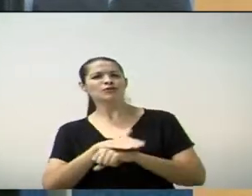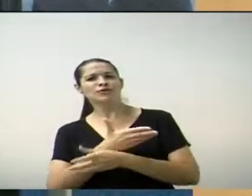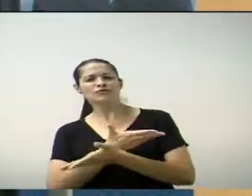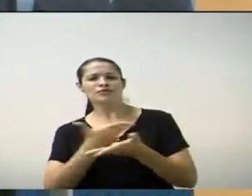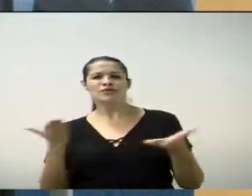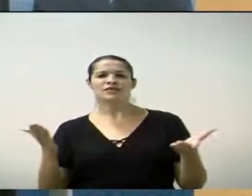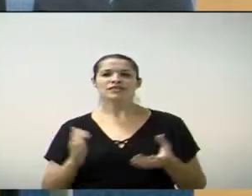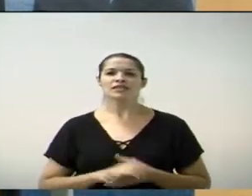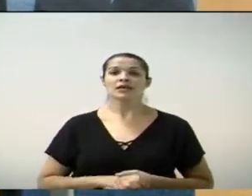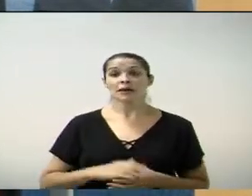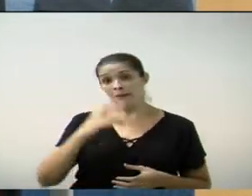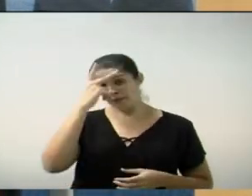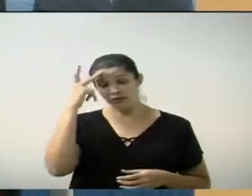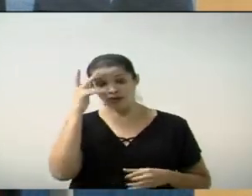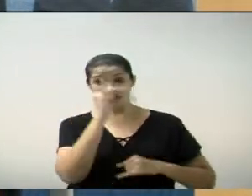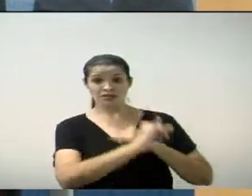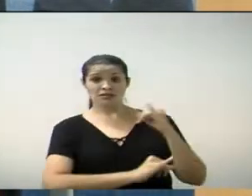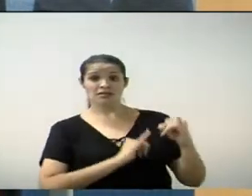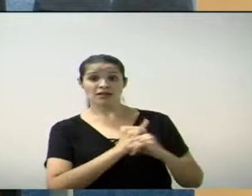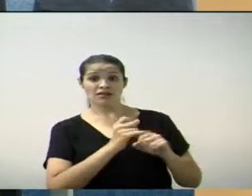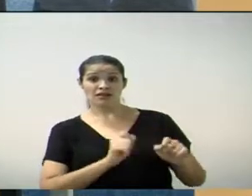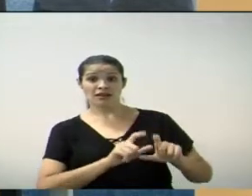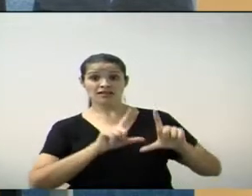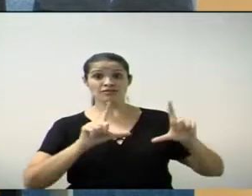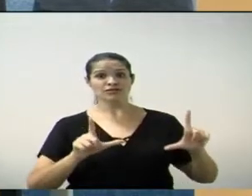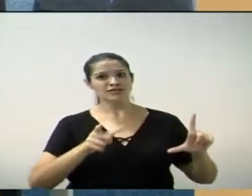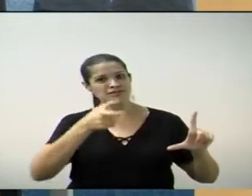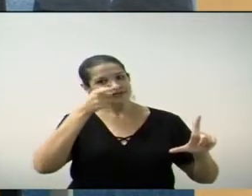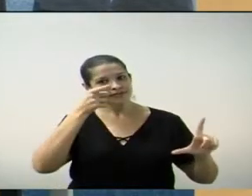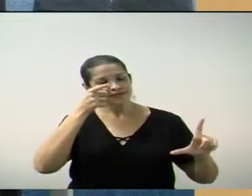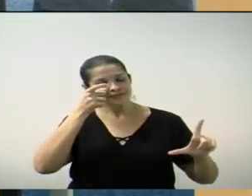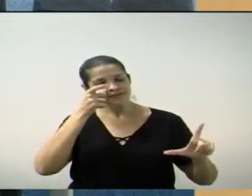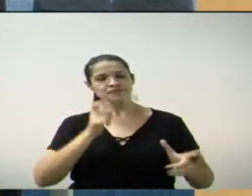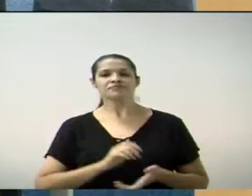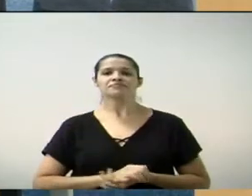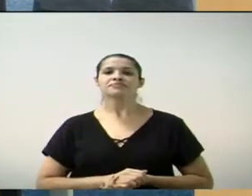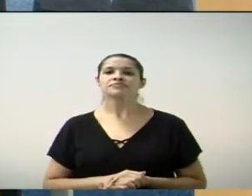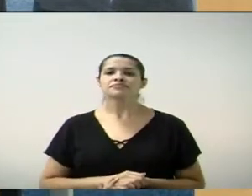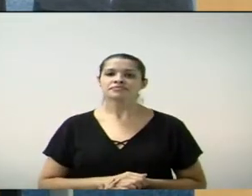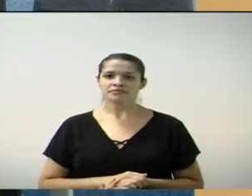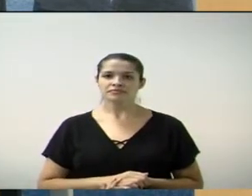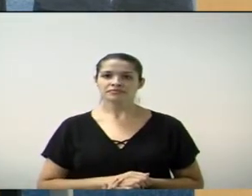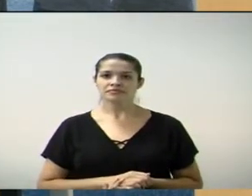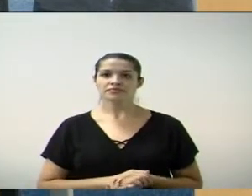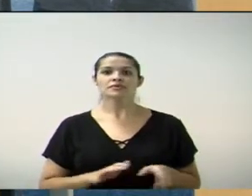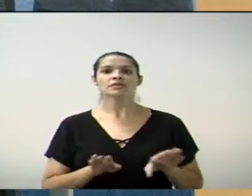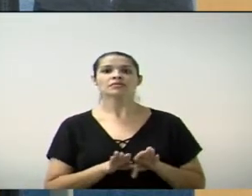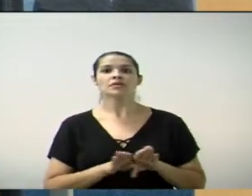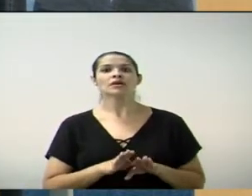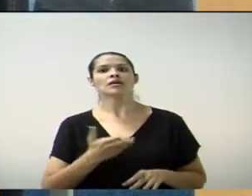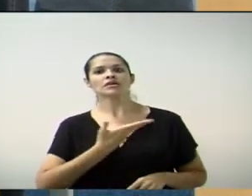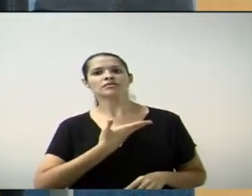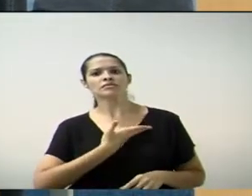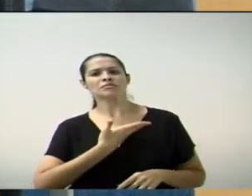aqueles que nos acompanham pela internet, aos meus amados amigos da inclusão, muito boa noite.